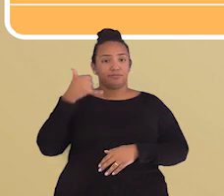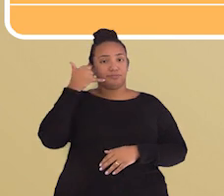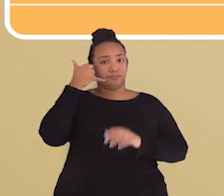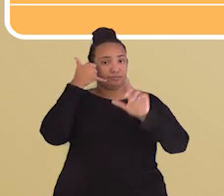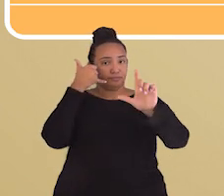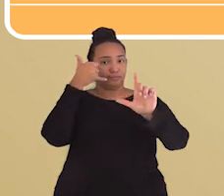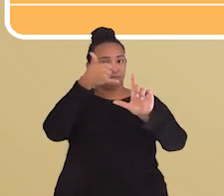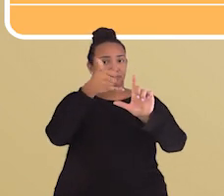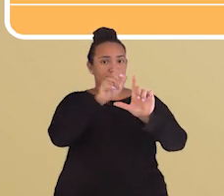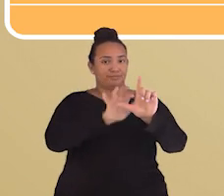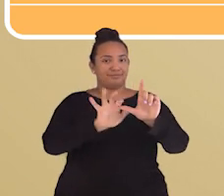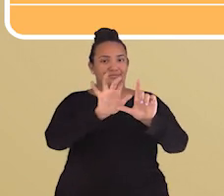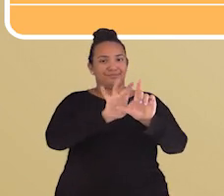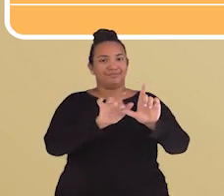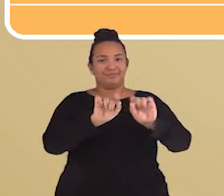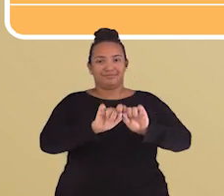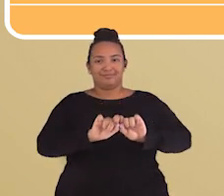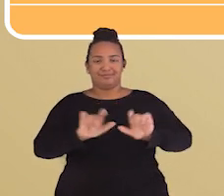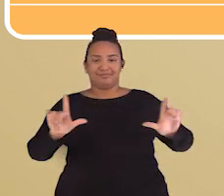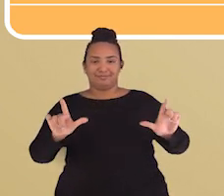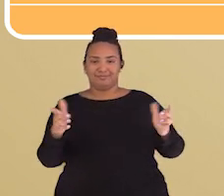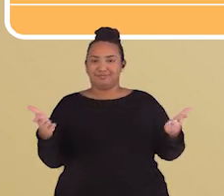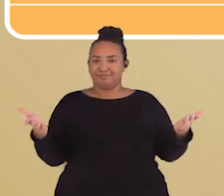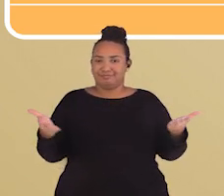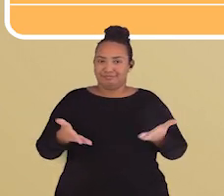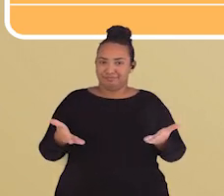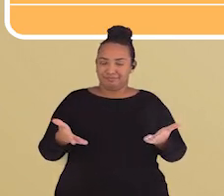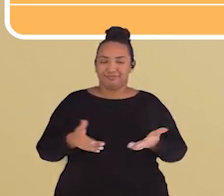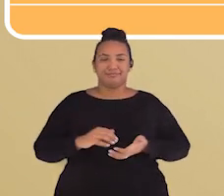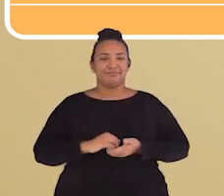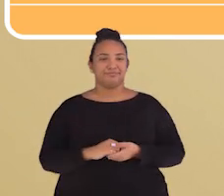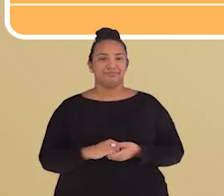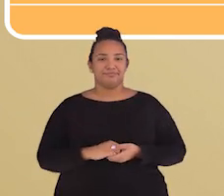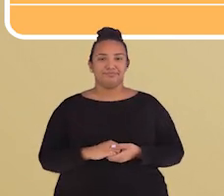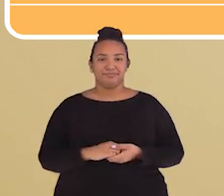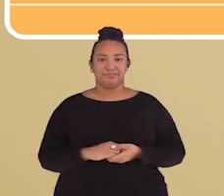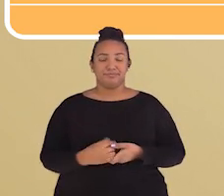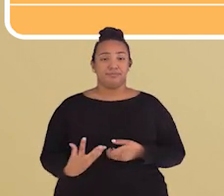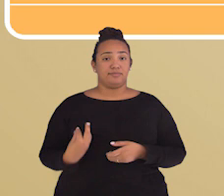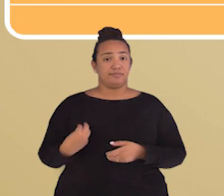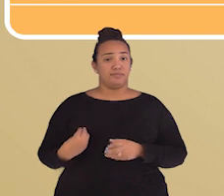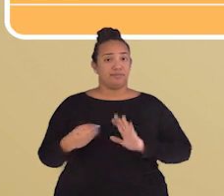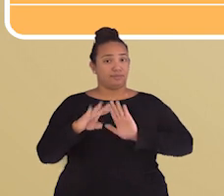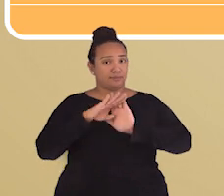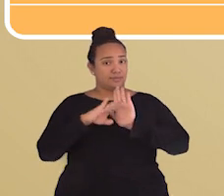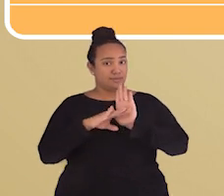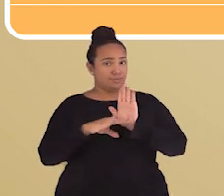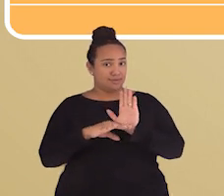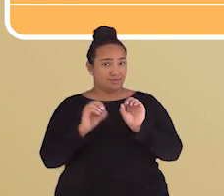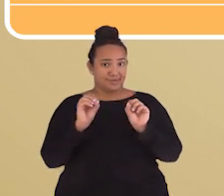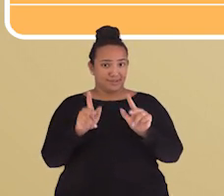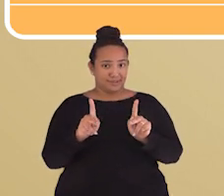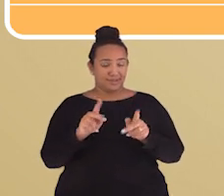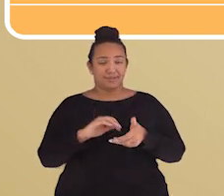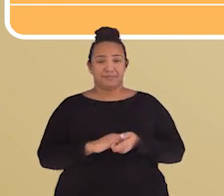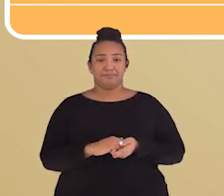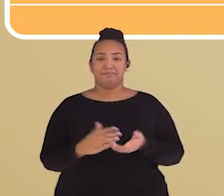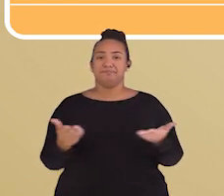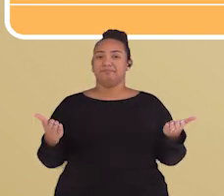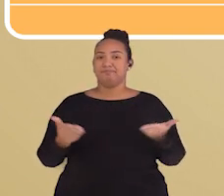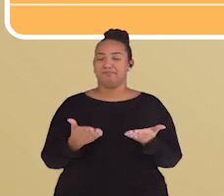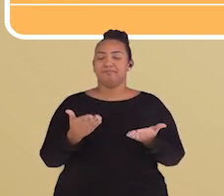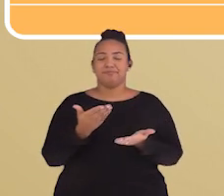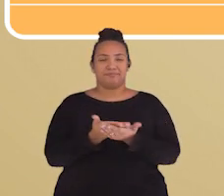celular e aponte a câmera para o QR Code que aparece aqui na sua tela. Marque a sua presença com a gente.